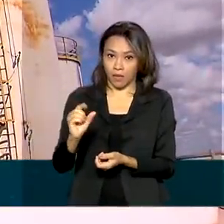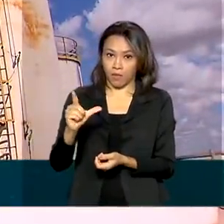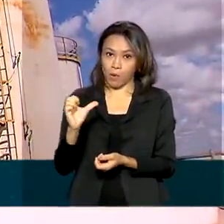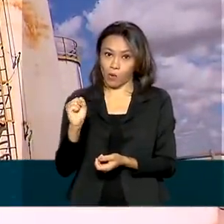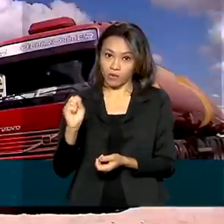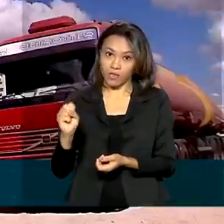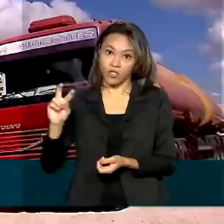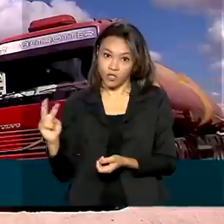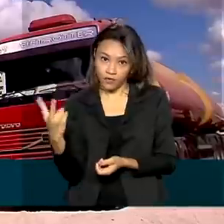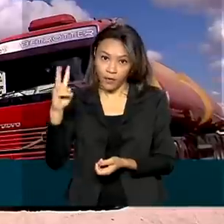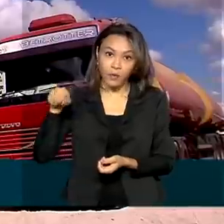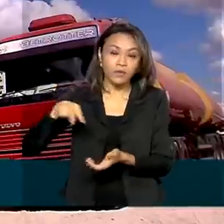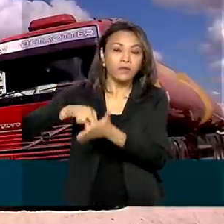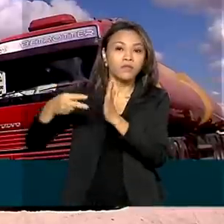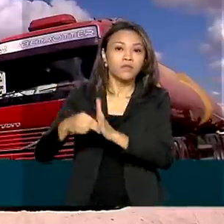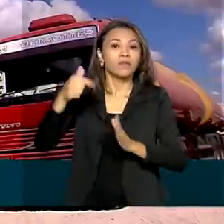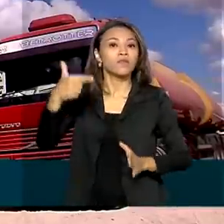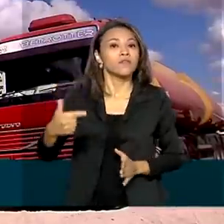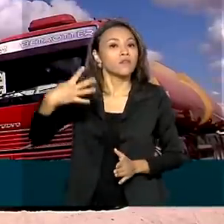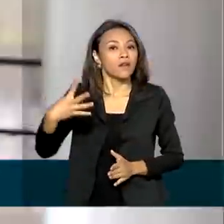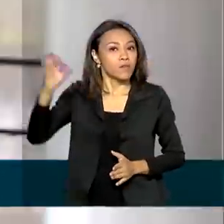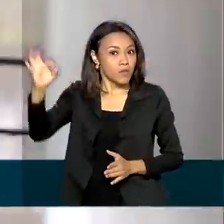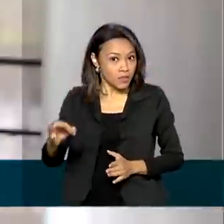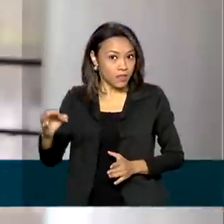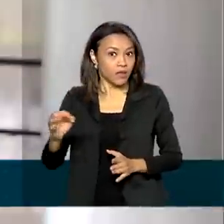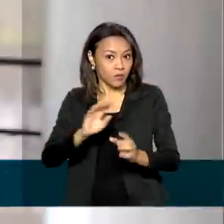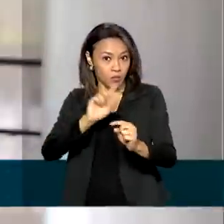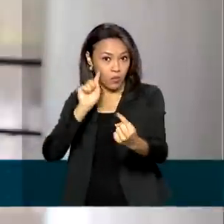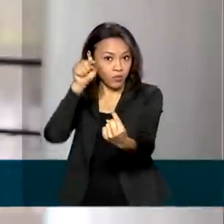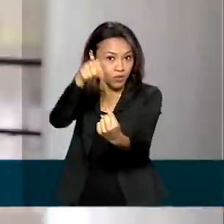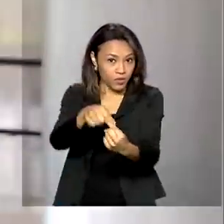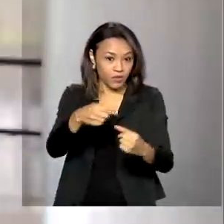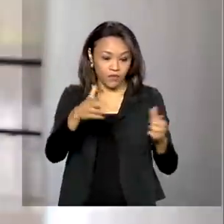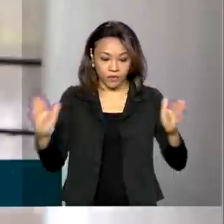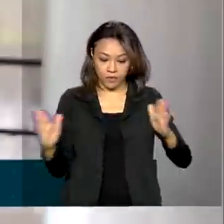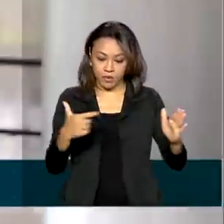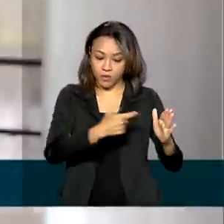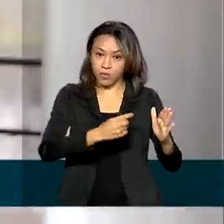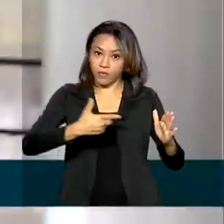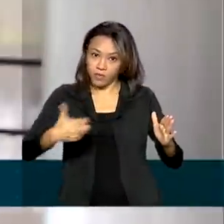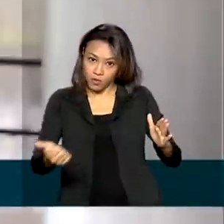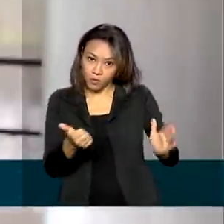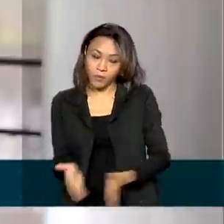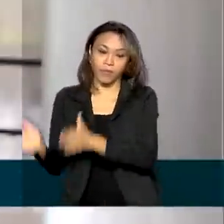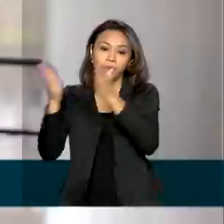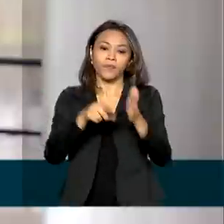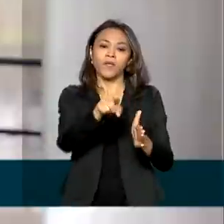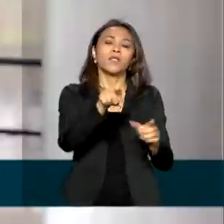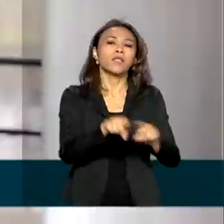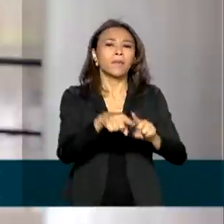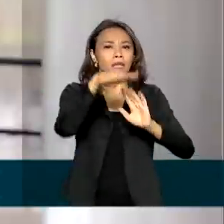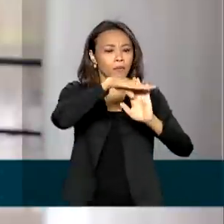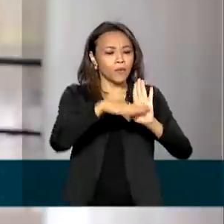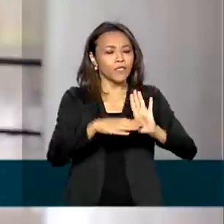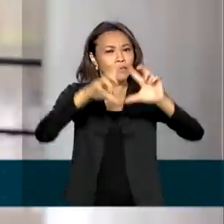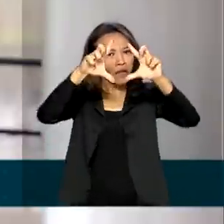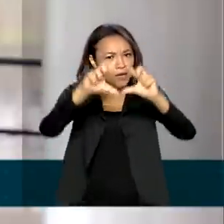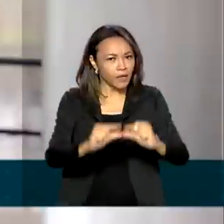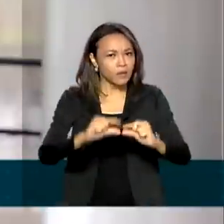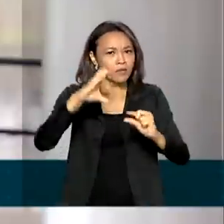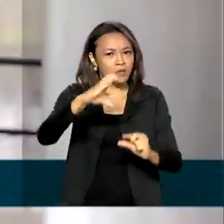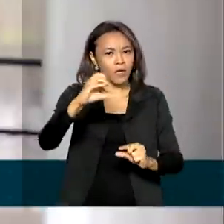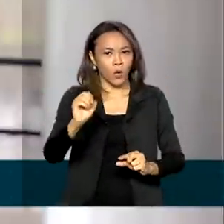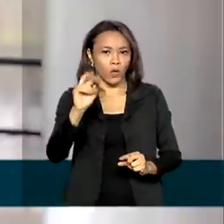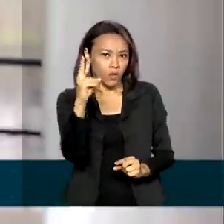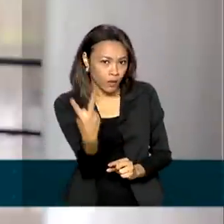24% da meta para 2021. Ainda dentro da política de redução da emissão de gases, o Banco Nacional de